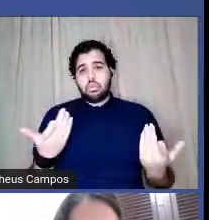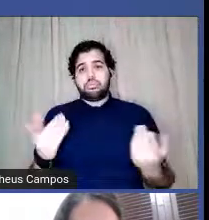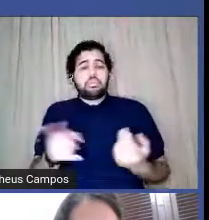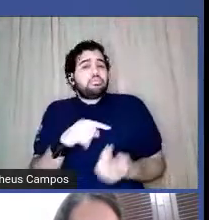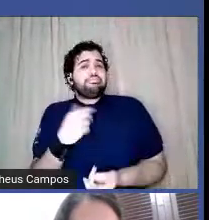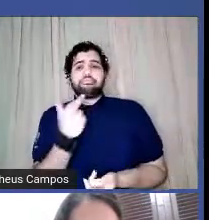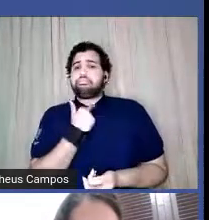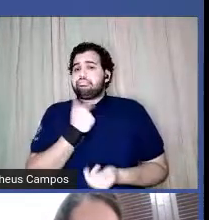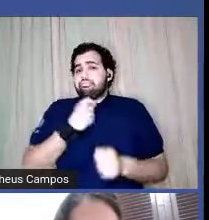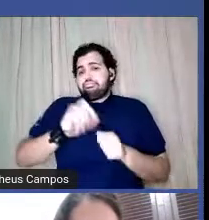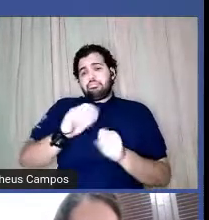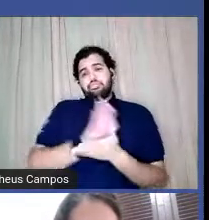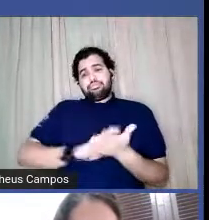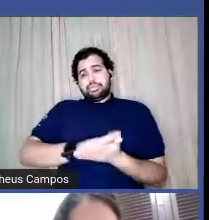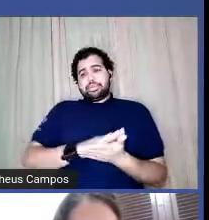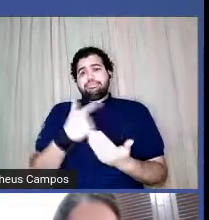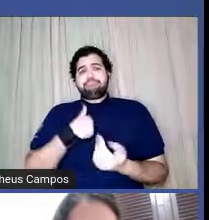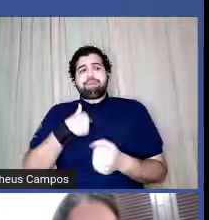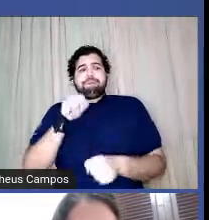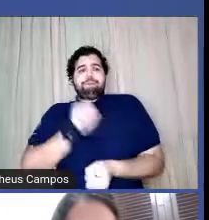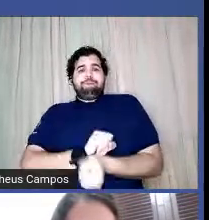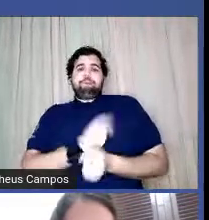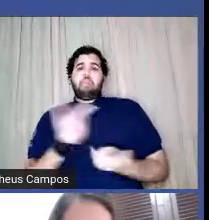muita coisa. no sentido